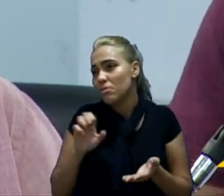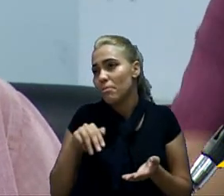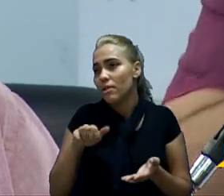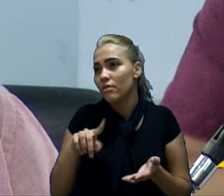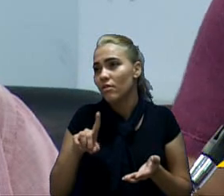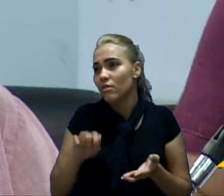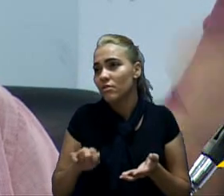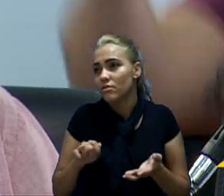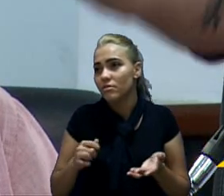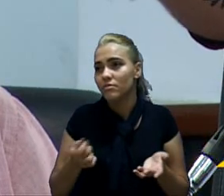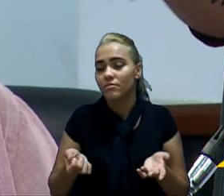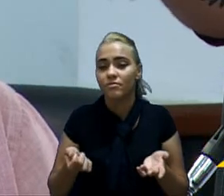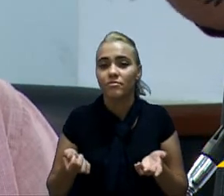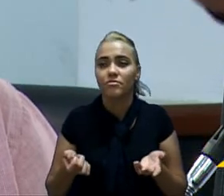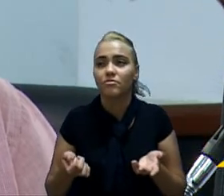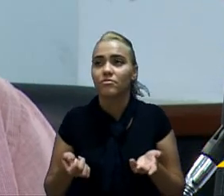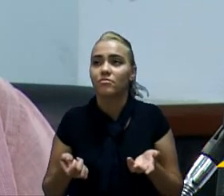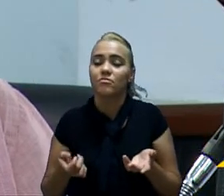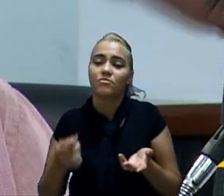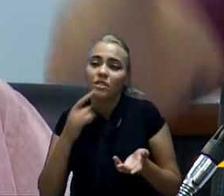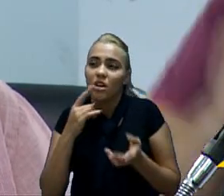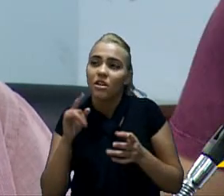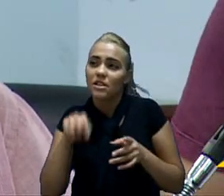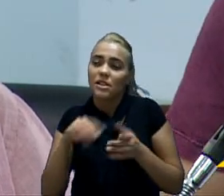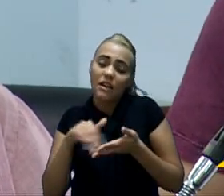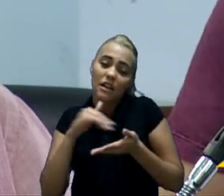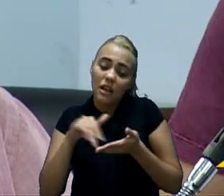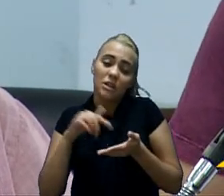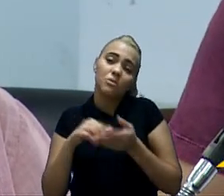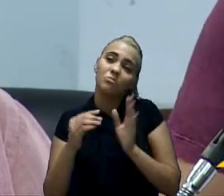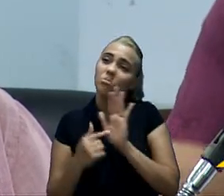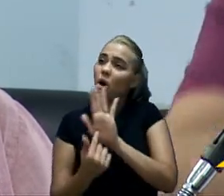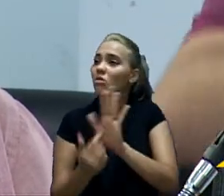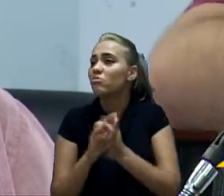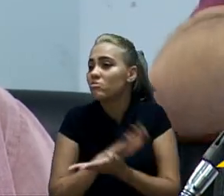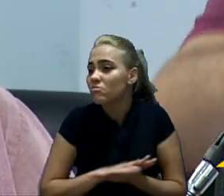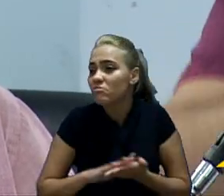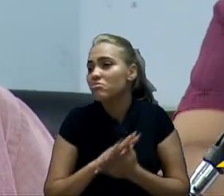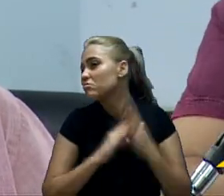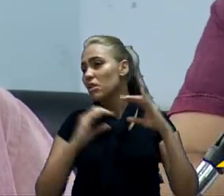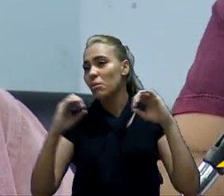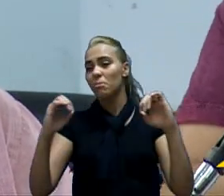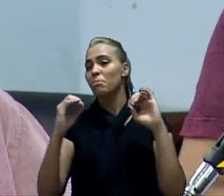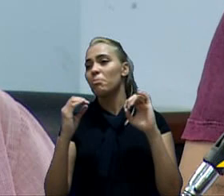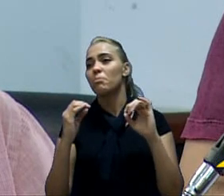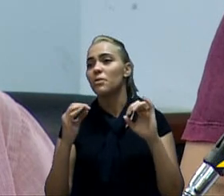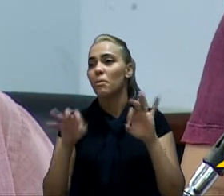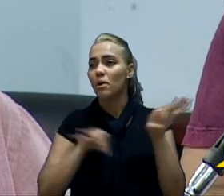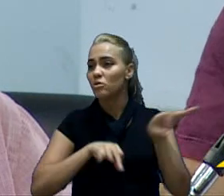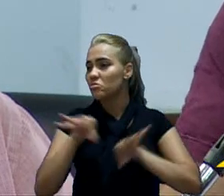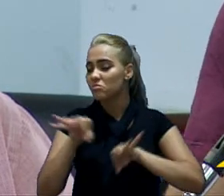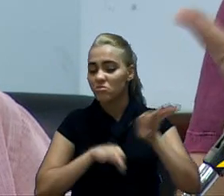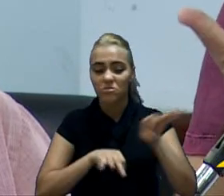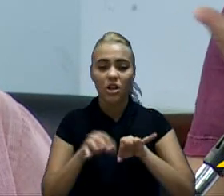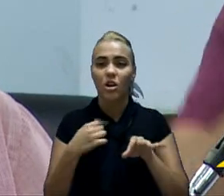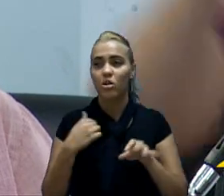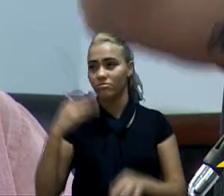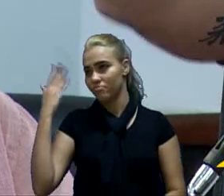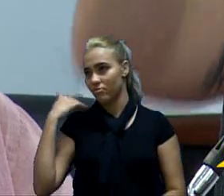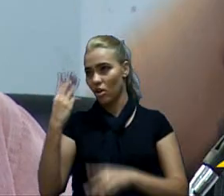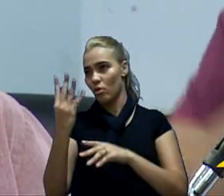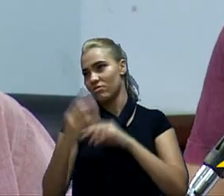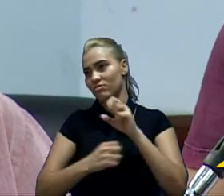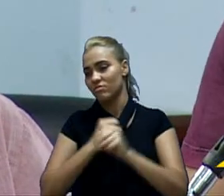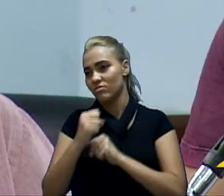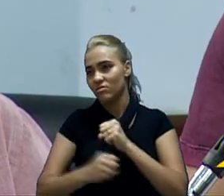Sim. Não apresentou, a secretaria não apresentou o projeto, já aconteceu aqui nesses últimos quatro anos, que eu estou, mas